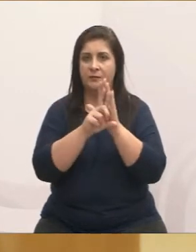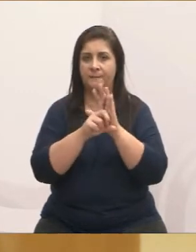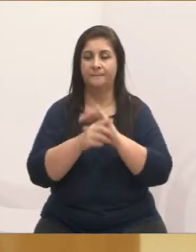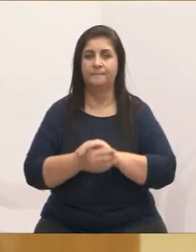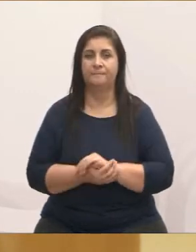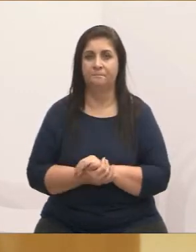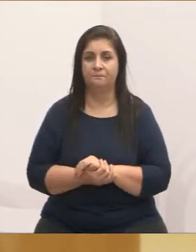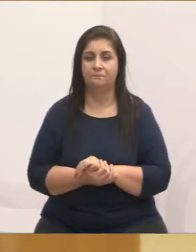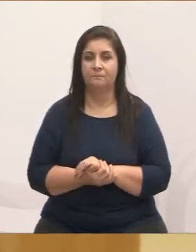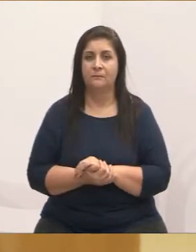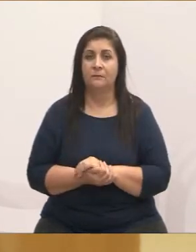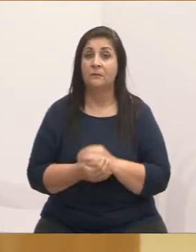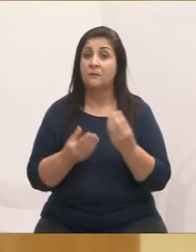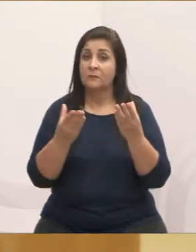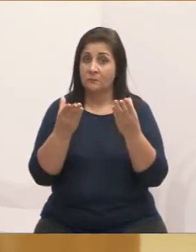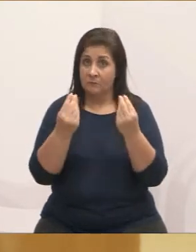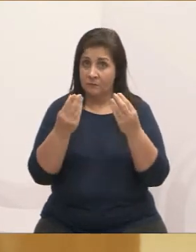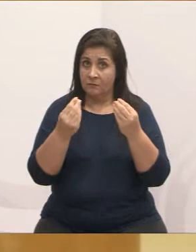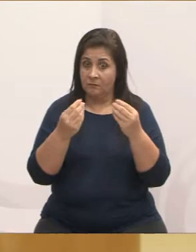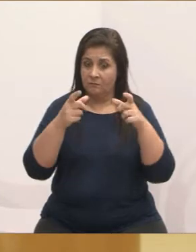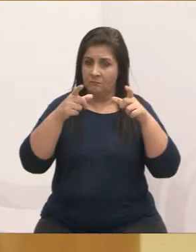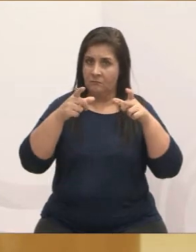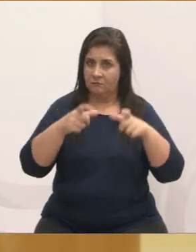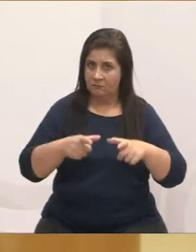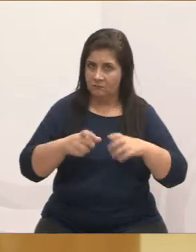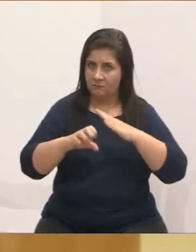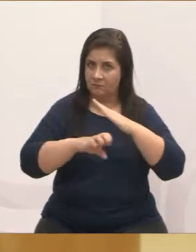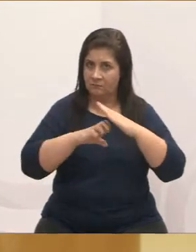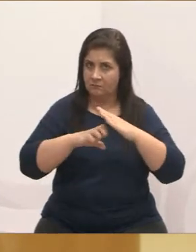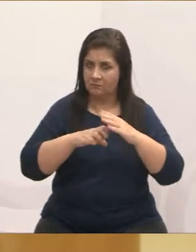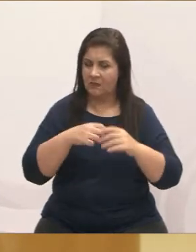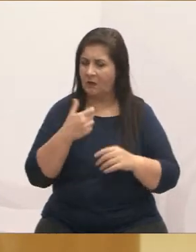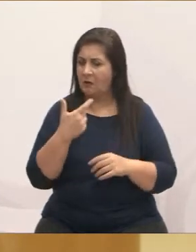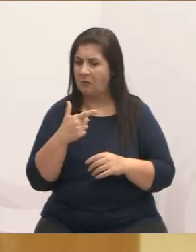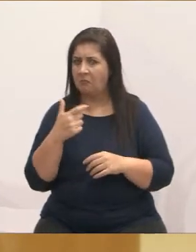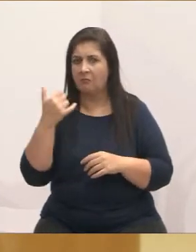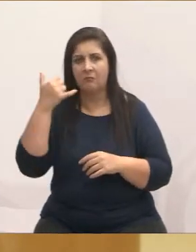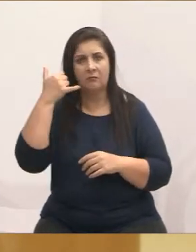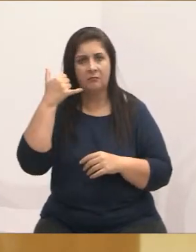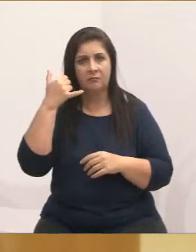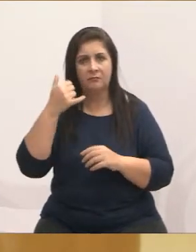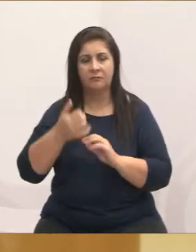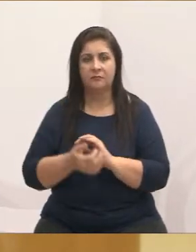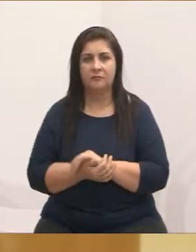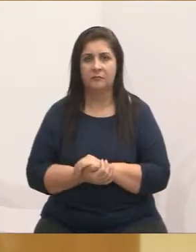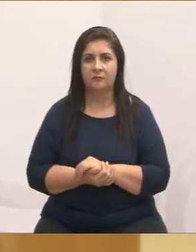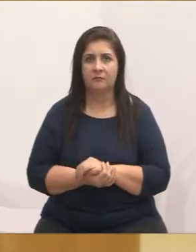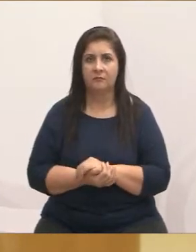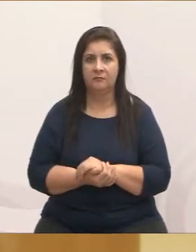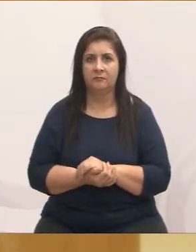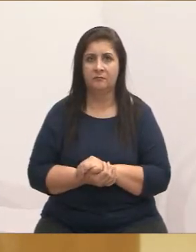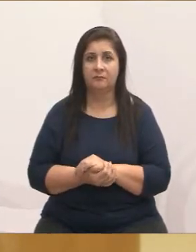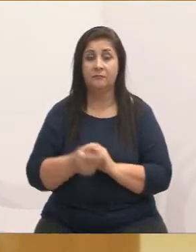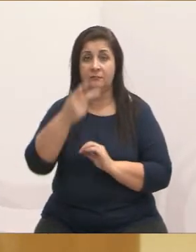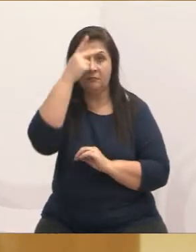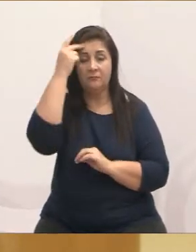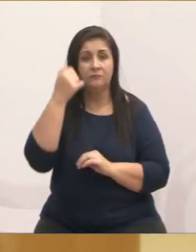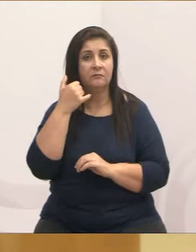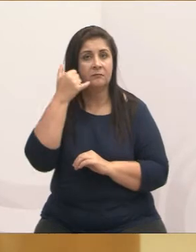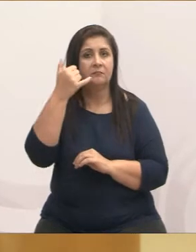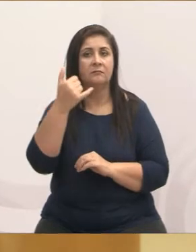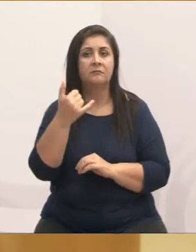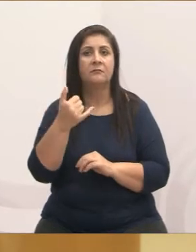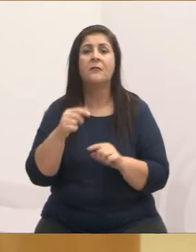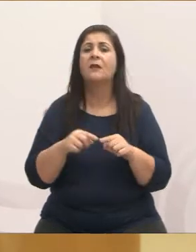bem, muitas entidades não fornecem o seu telefone. Então, algumas pessoas ligam no gabinete e falam assim,